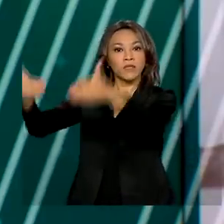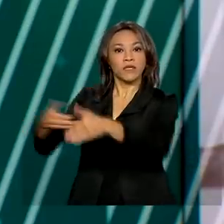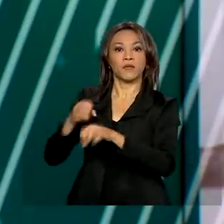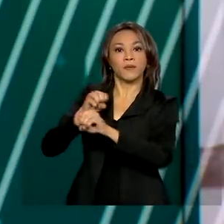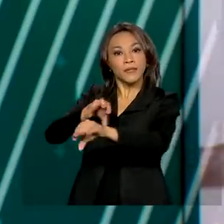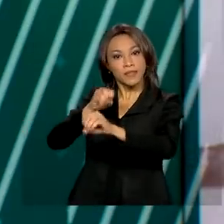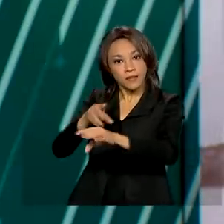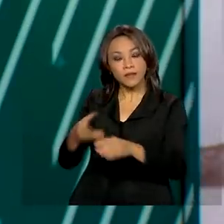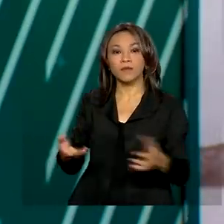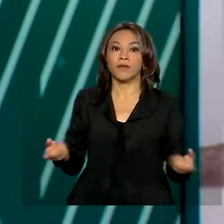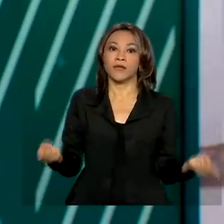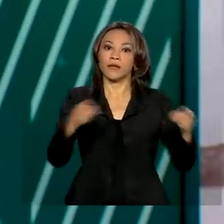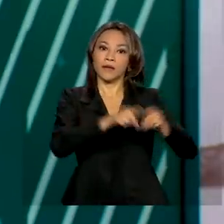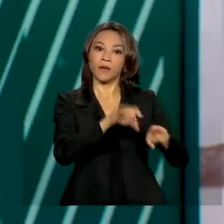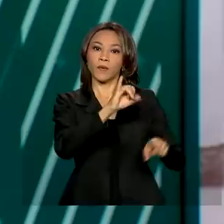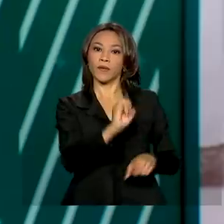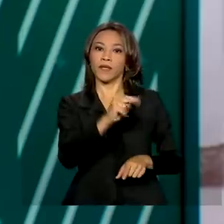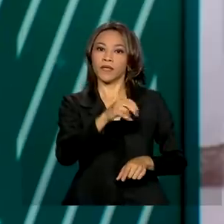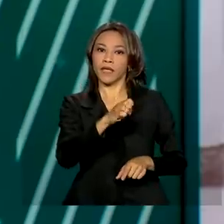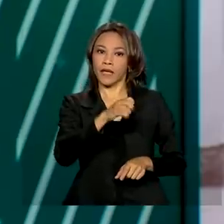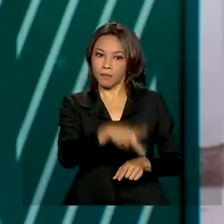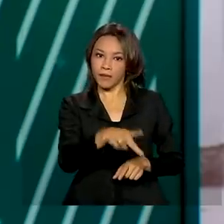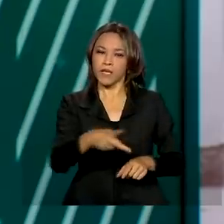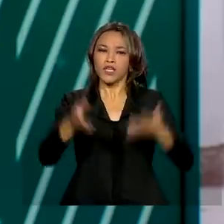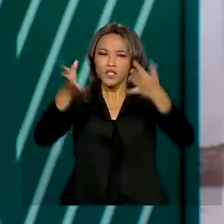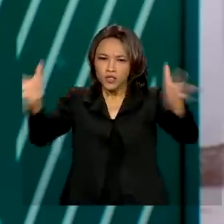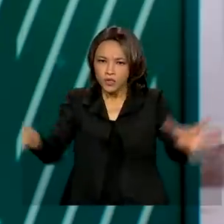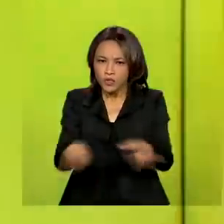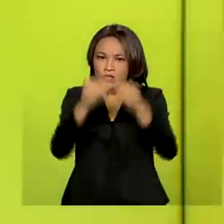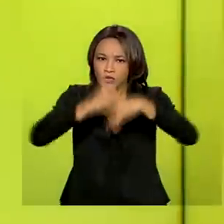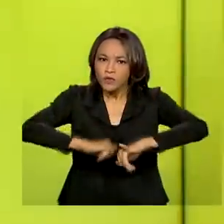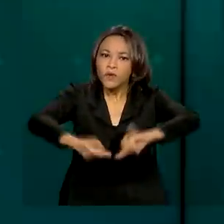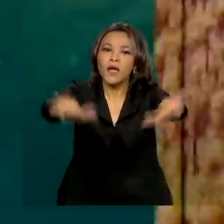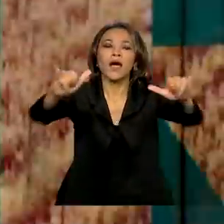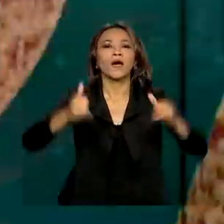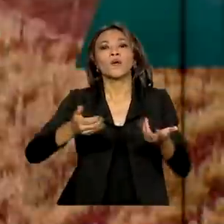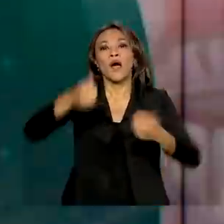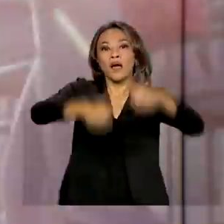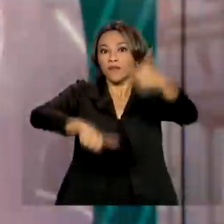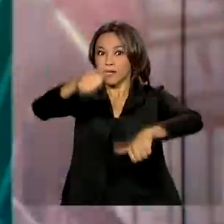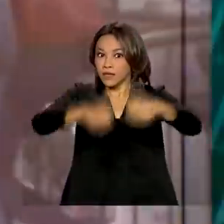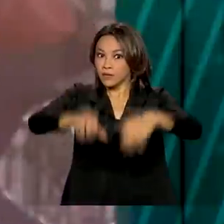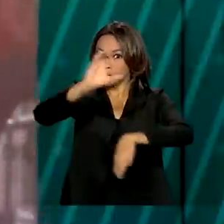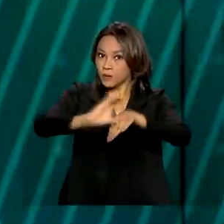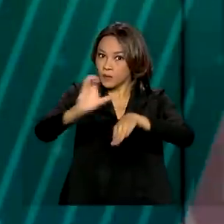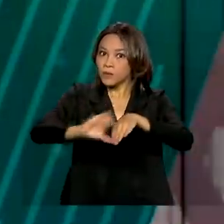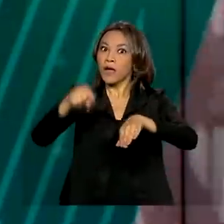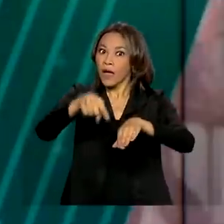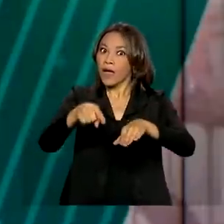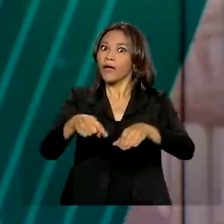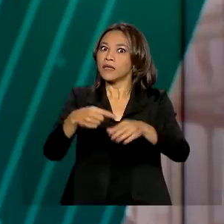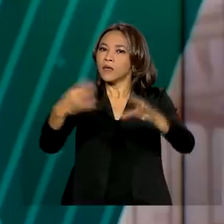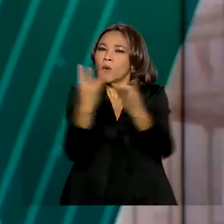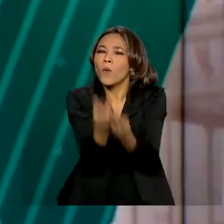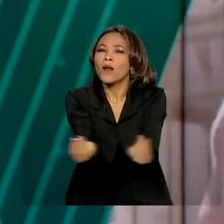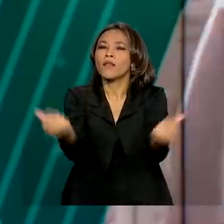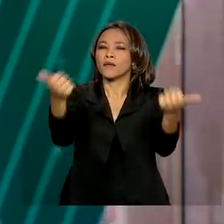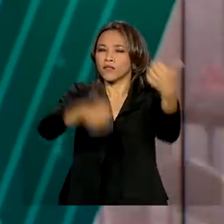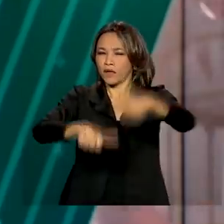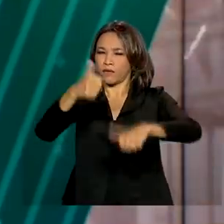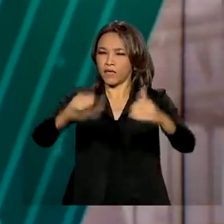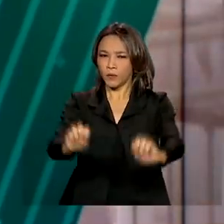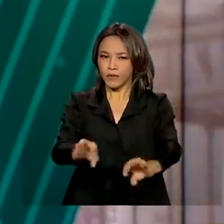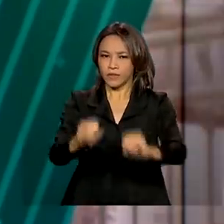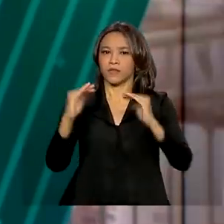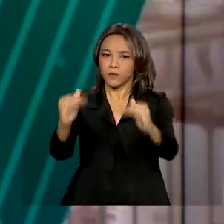Educação e o INEP divulgaram os resultados do conceito preliminar de curso, um indicador de qualidade que avalia a educação superior.